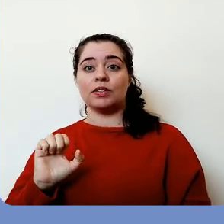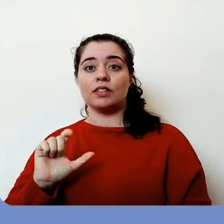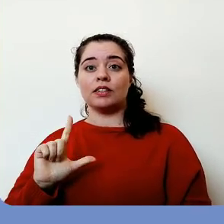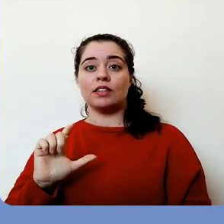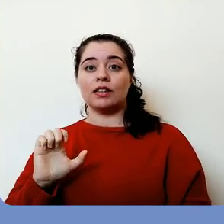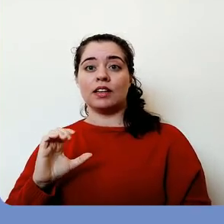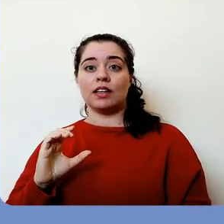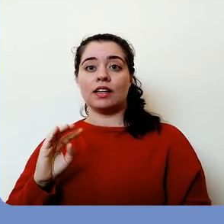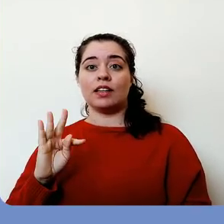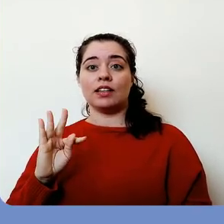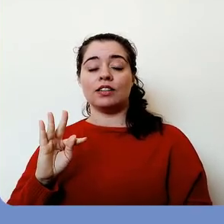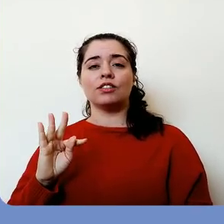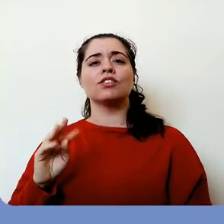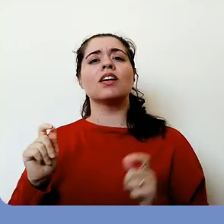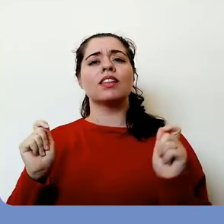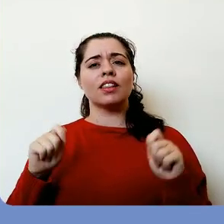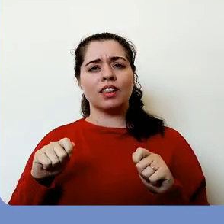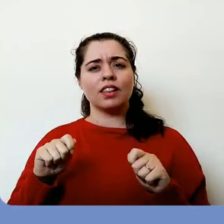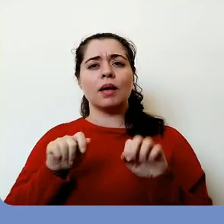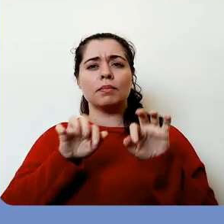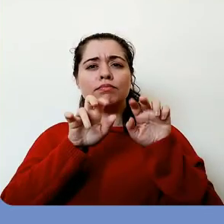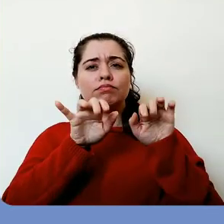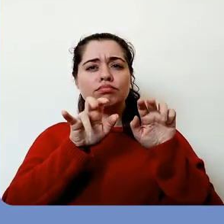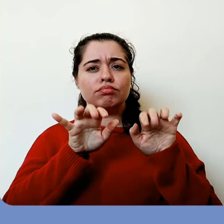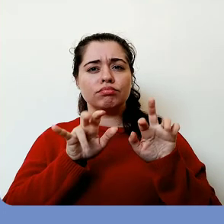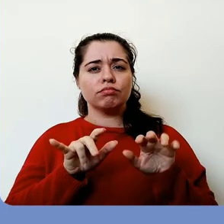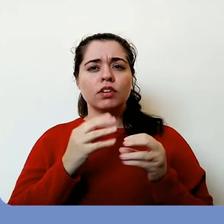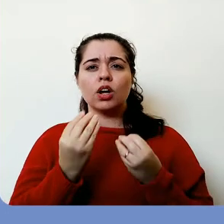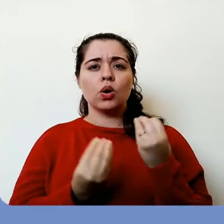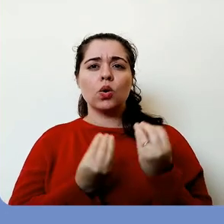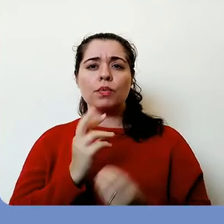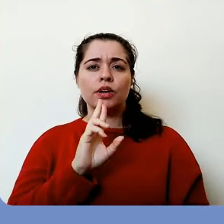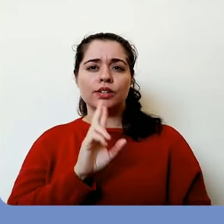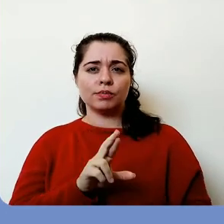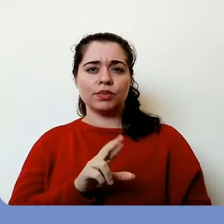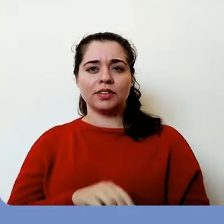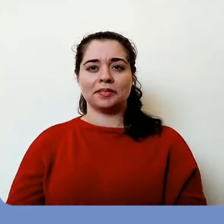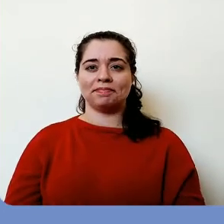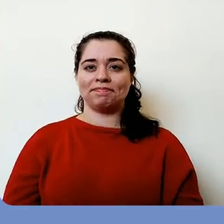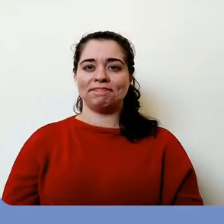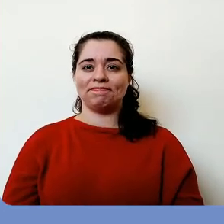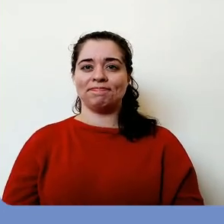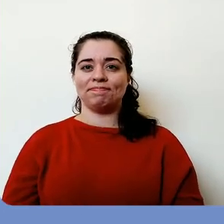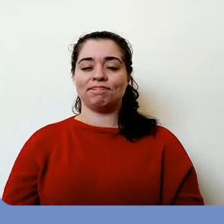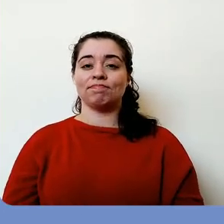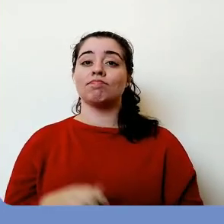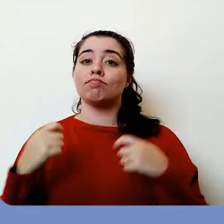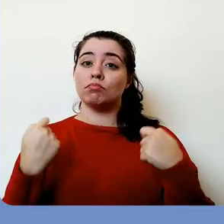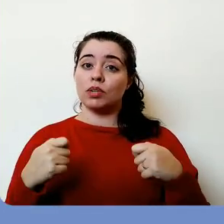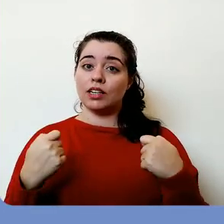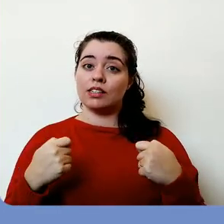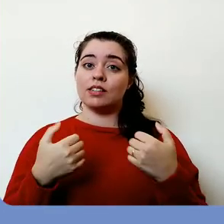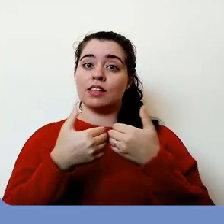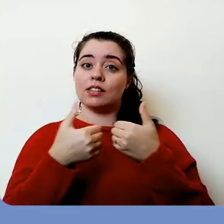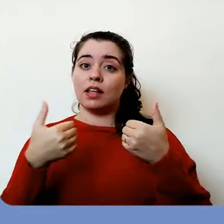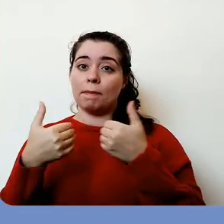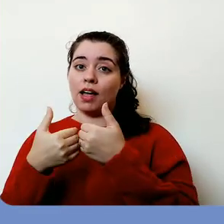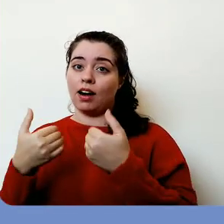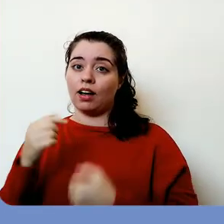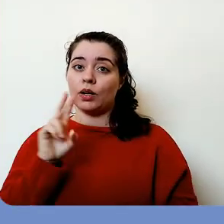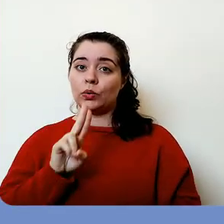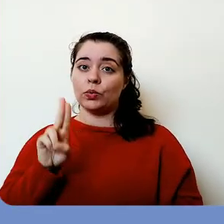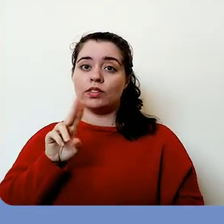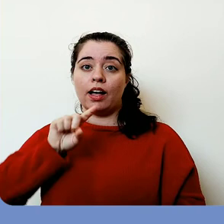Na opção select você pode inserir os valores dentro do campo opções do campo. Esses valores